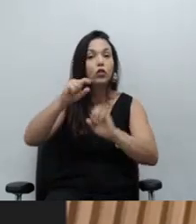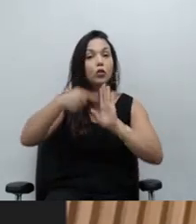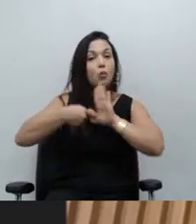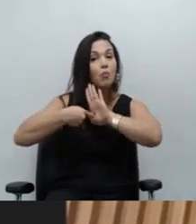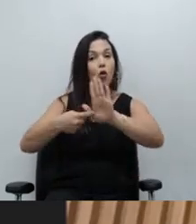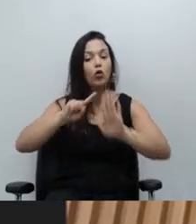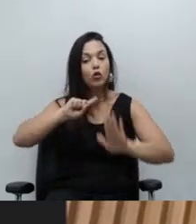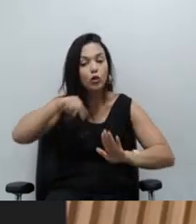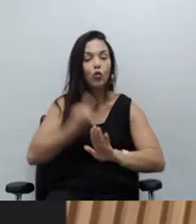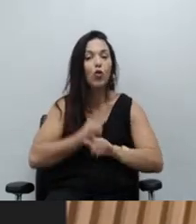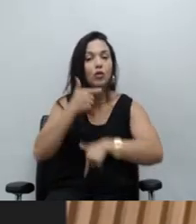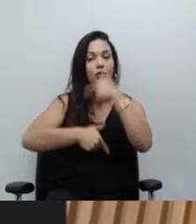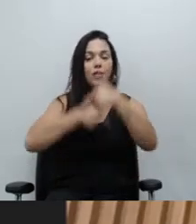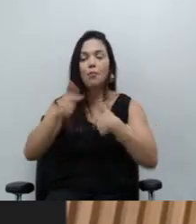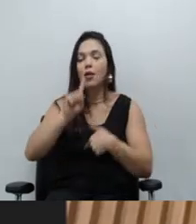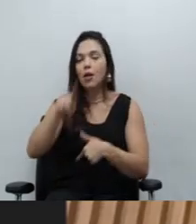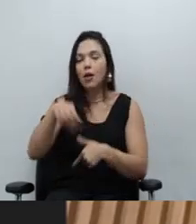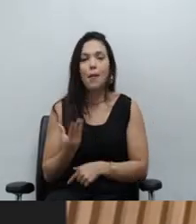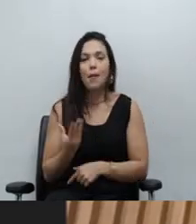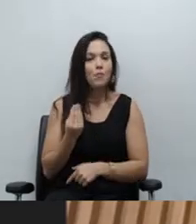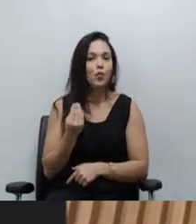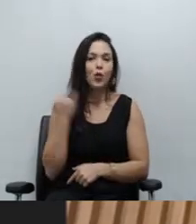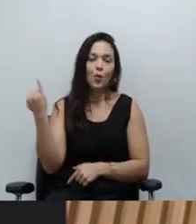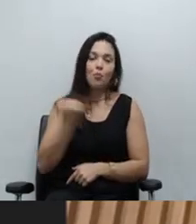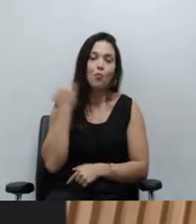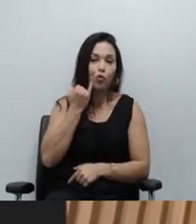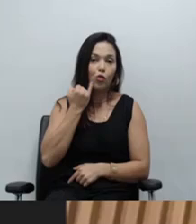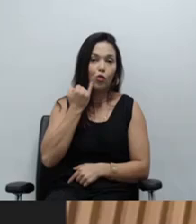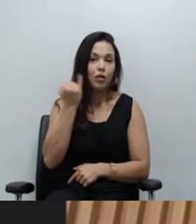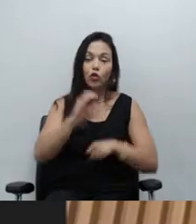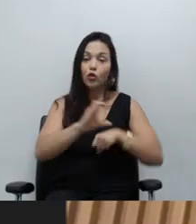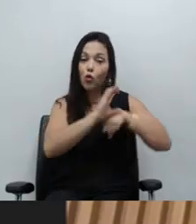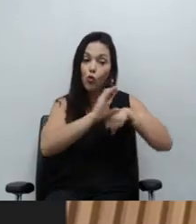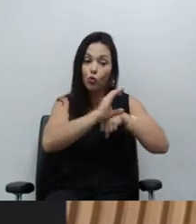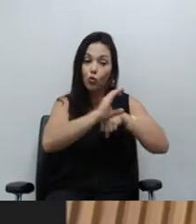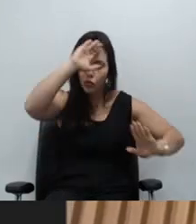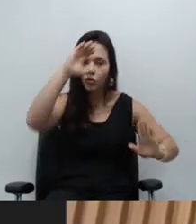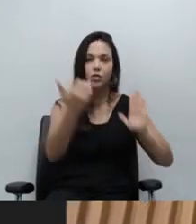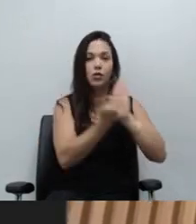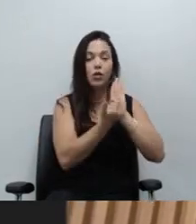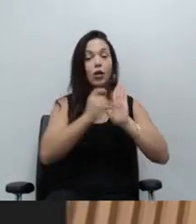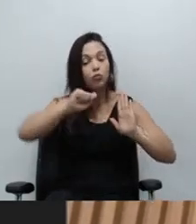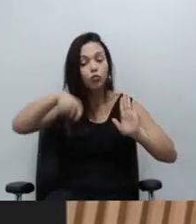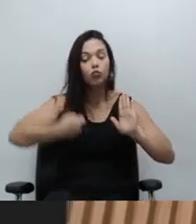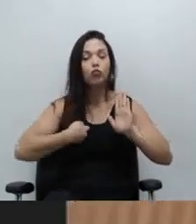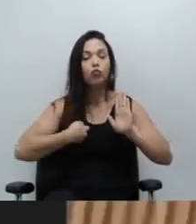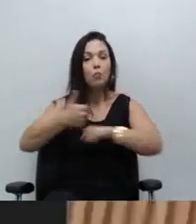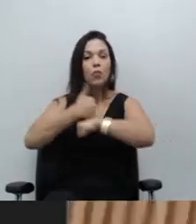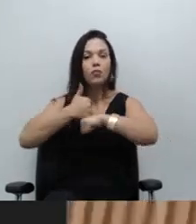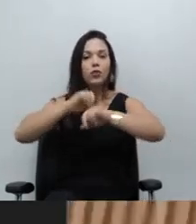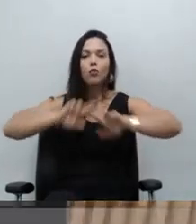importância enquanto instituição e o nosso diferencial. Muito obrigada.